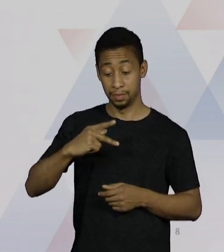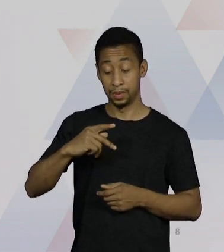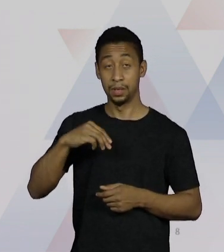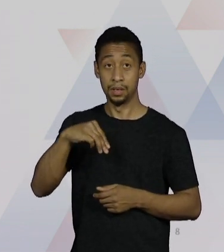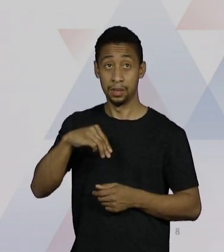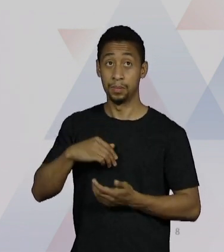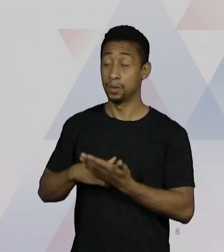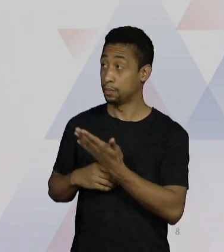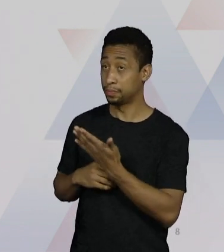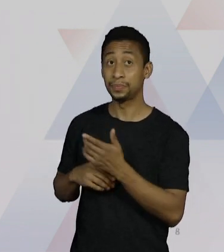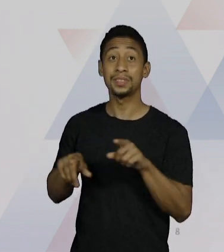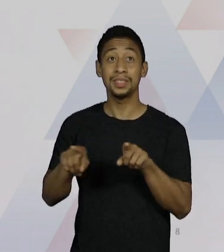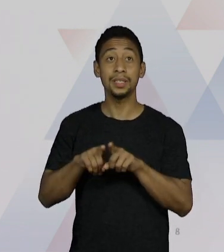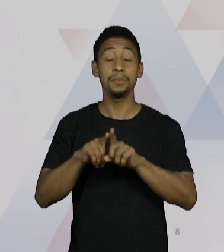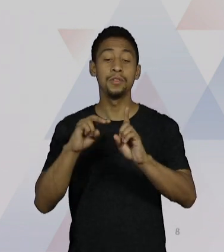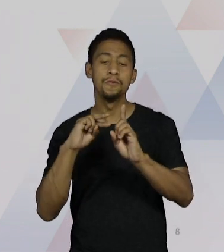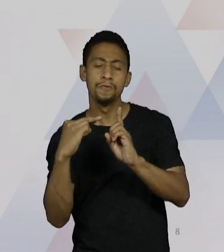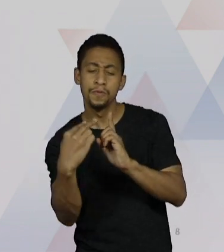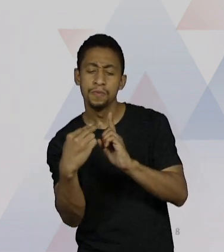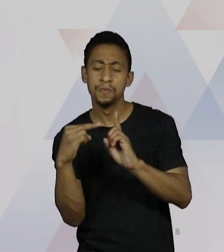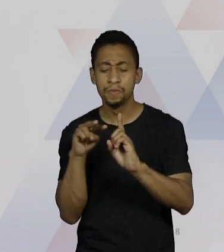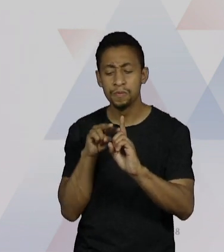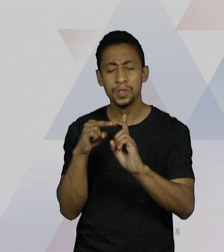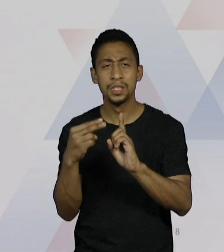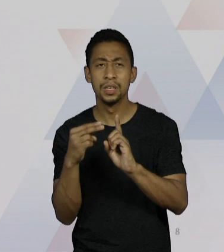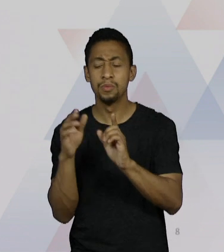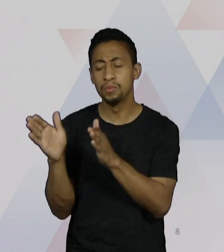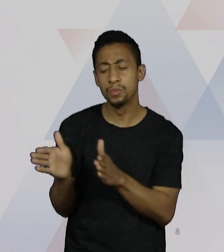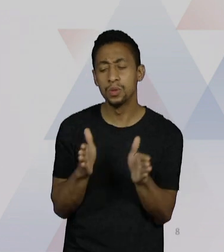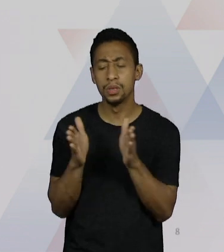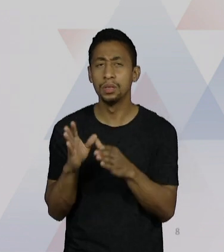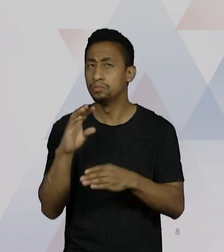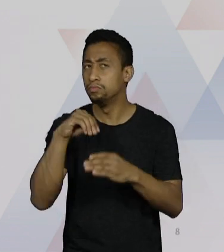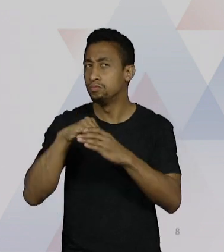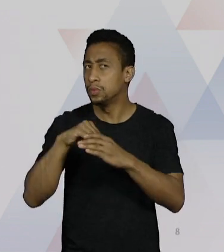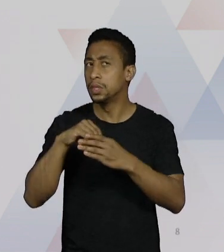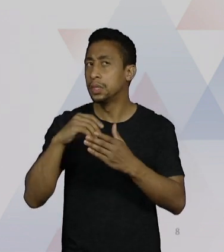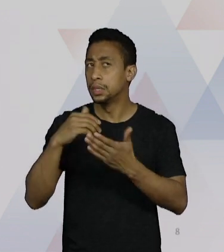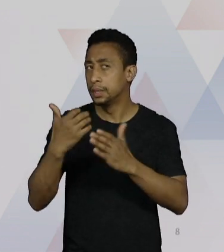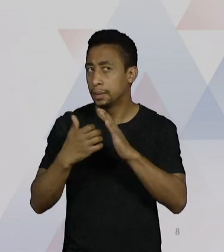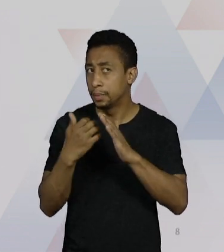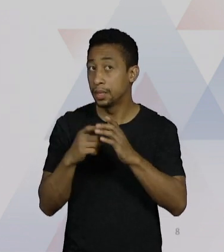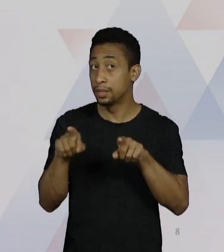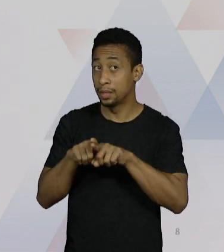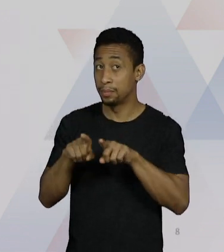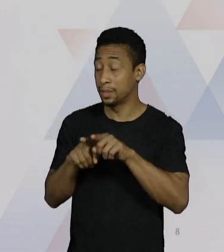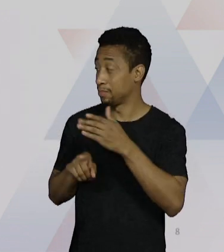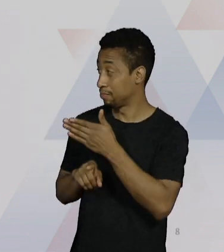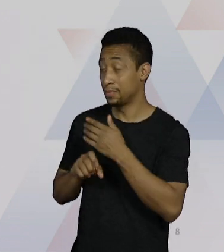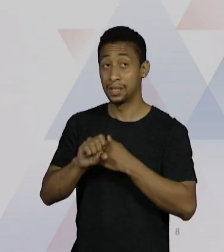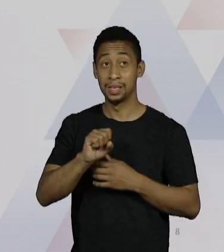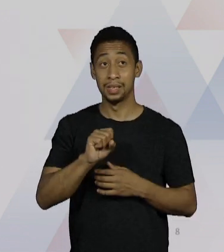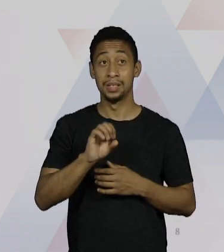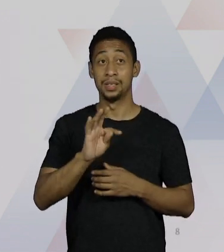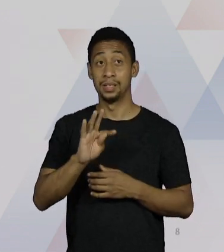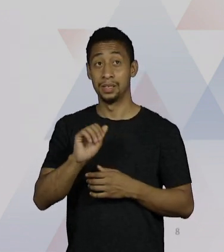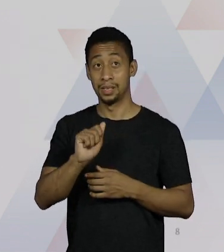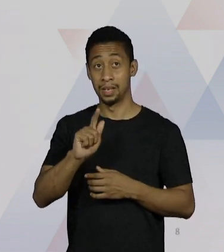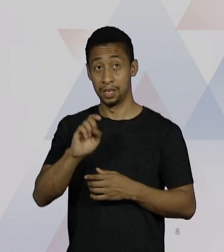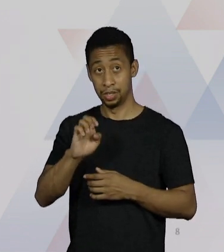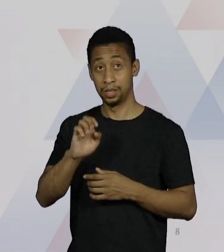uma pincelada do que é visão para o processo dentro da empresa, stage gates, macrofasos, que eu falei no último slide.